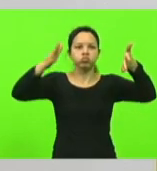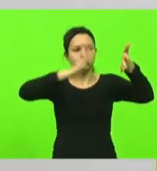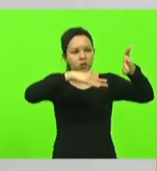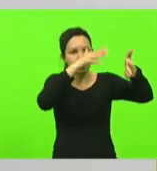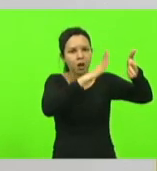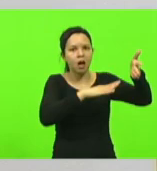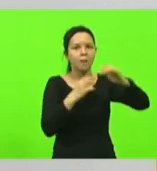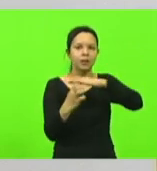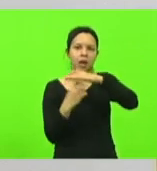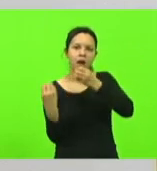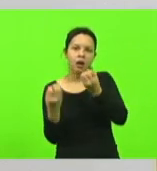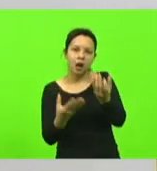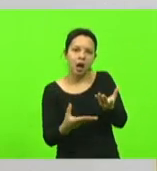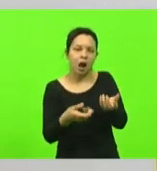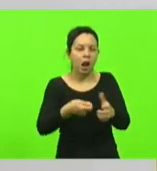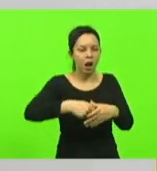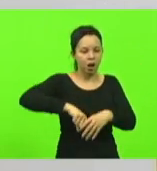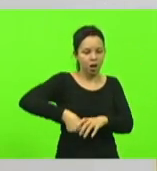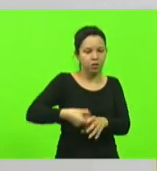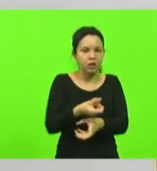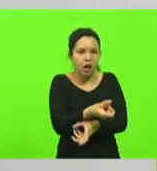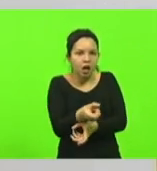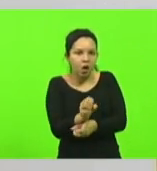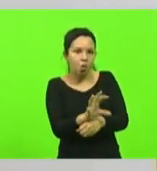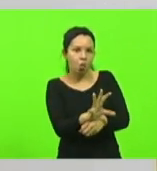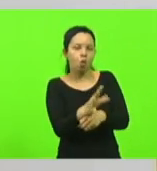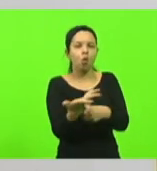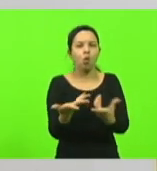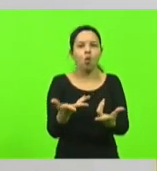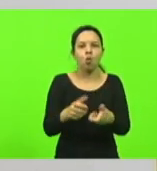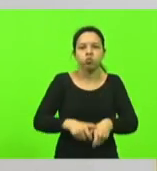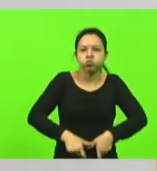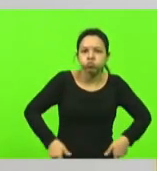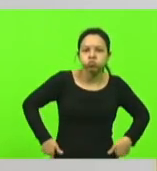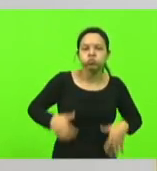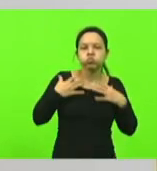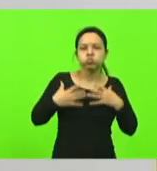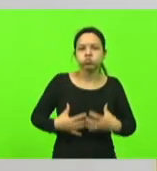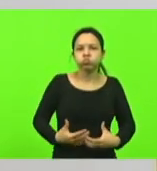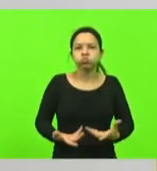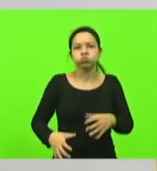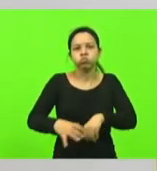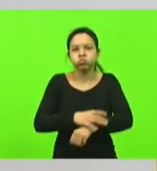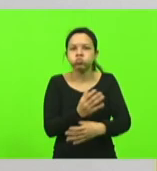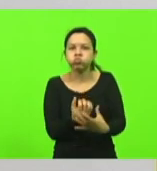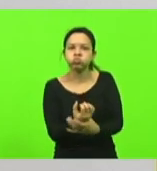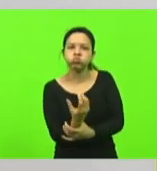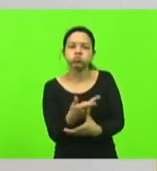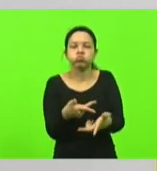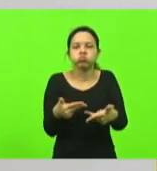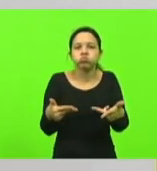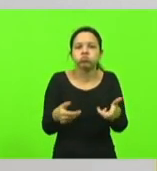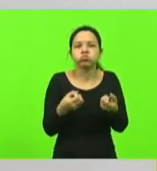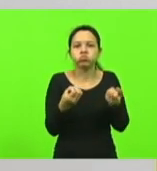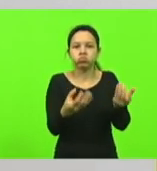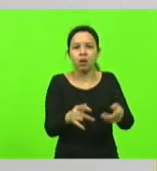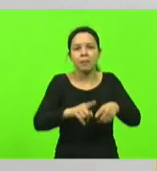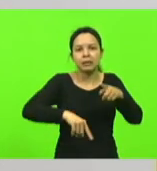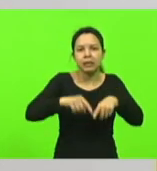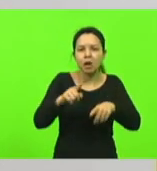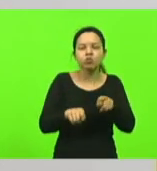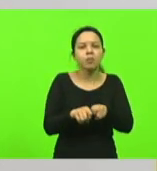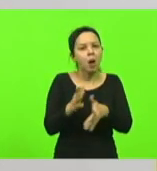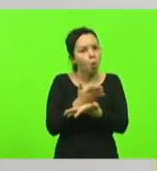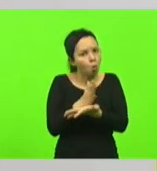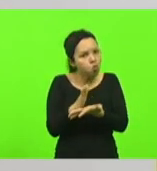lanterna, dá um coturno, dá um cinto, dá uma bandoleira, com a ajuda no material. Muitas vezes compra o fuzil, tem um